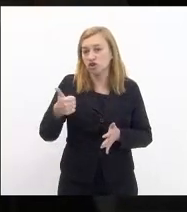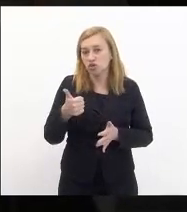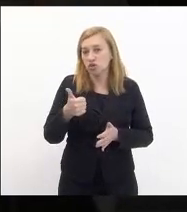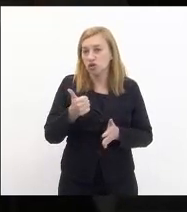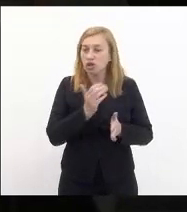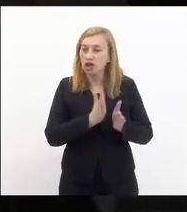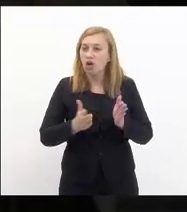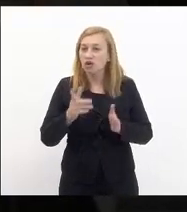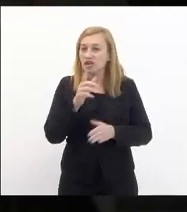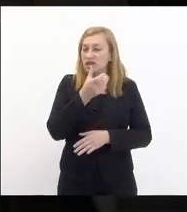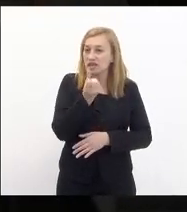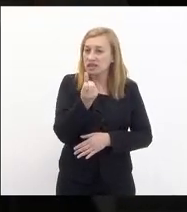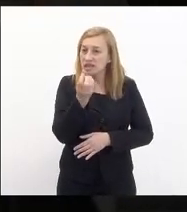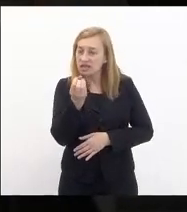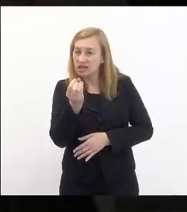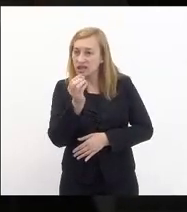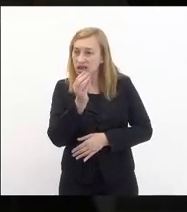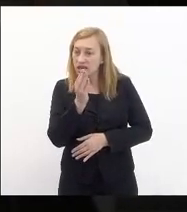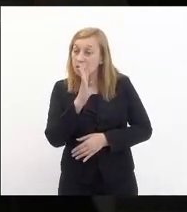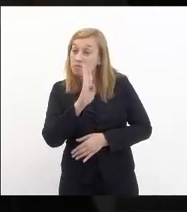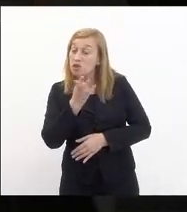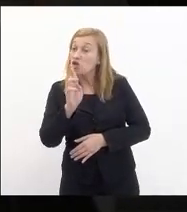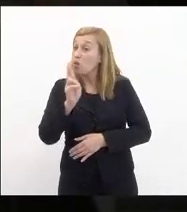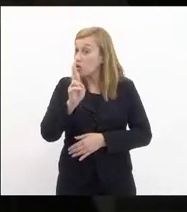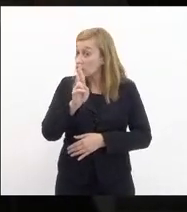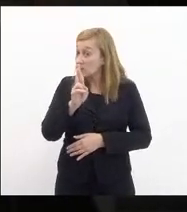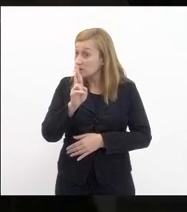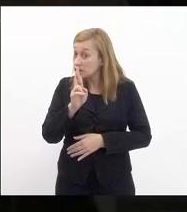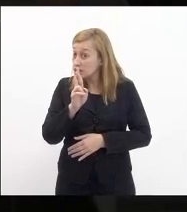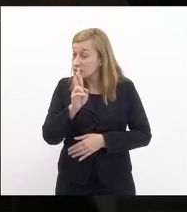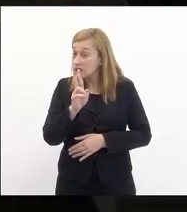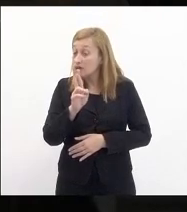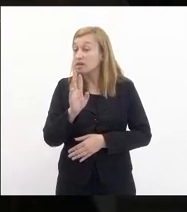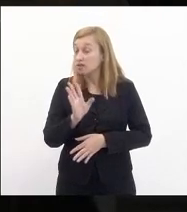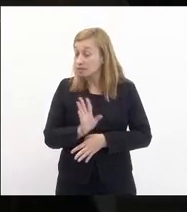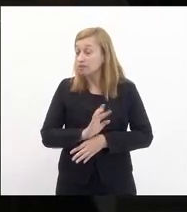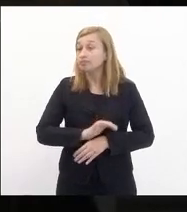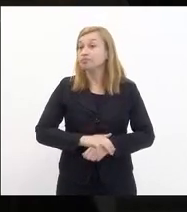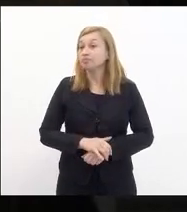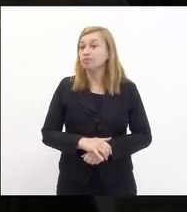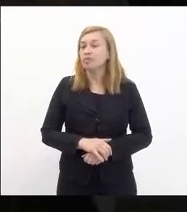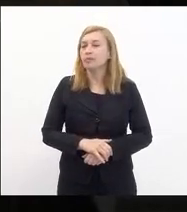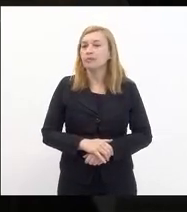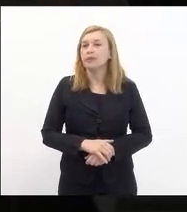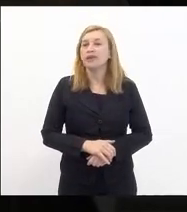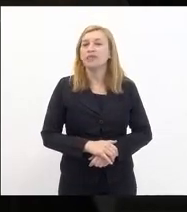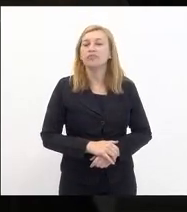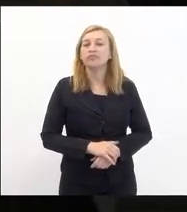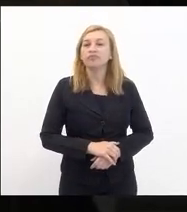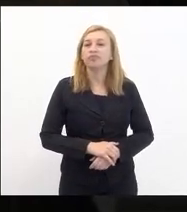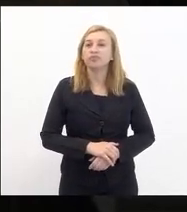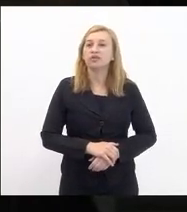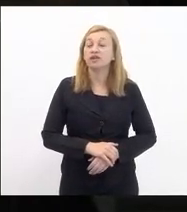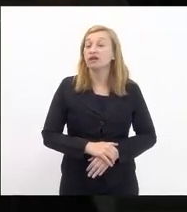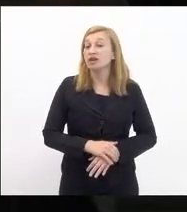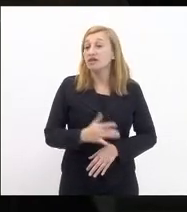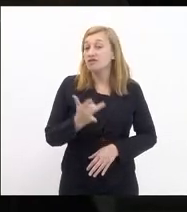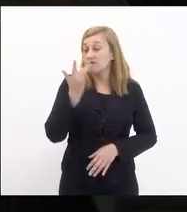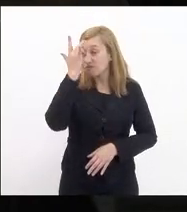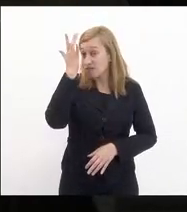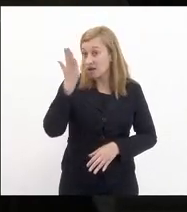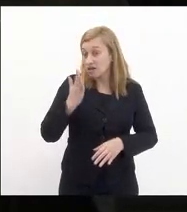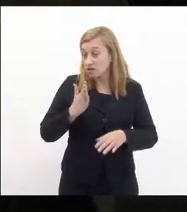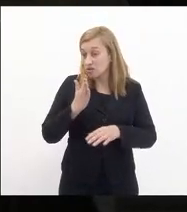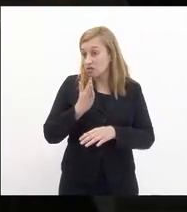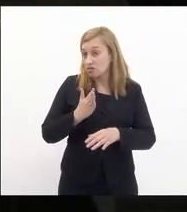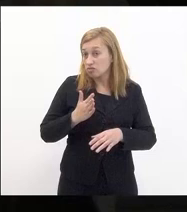60 bilhões a receita na ordem de 60 bilhões e vai passar fácil dos